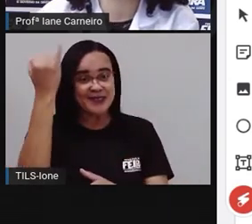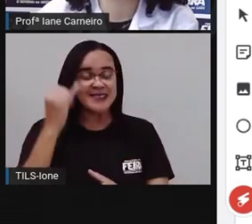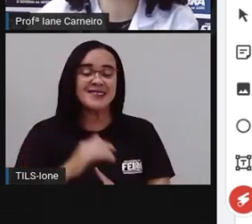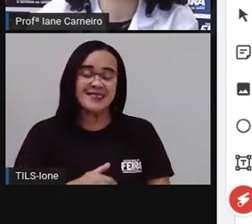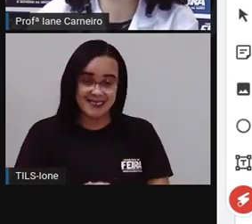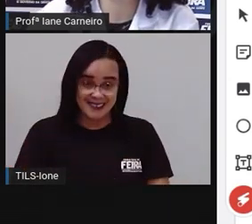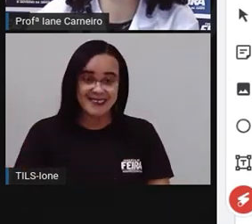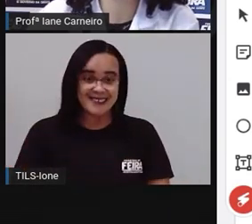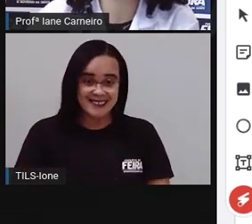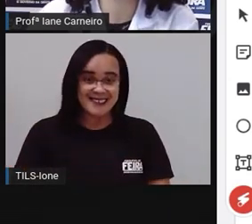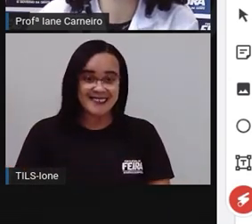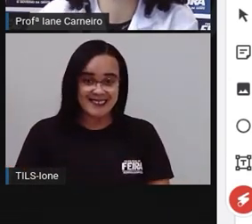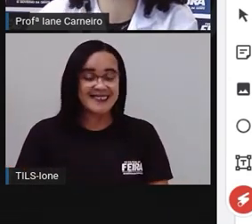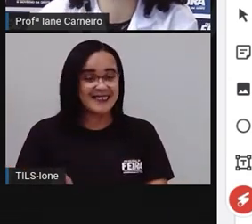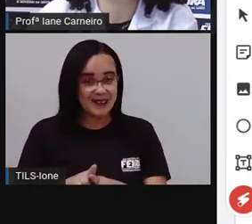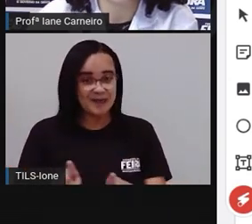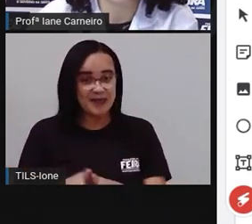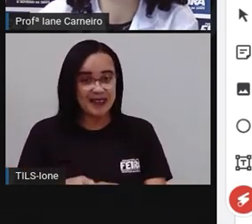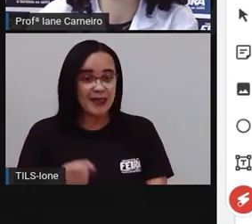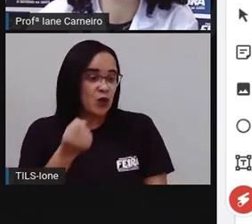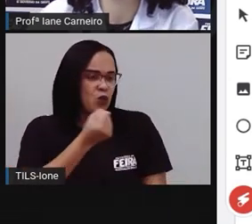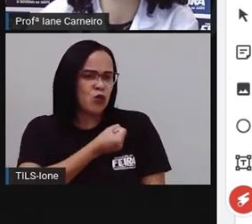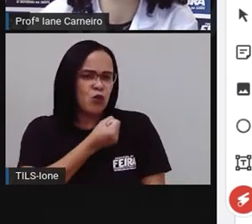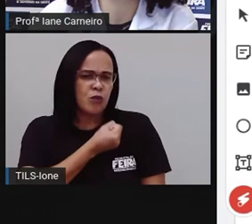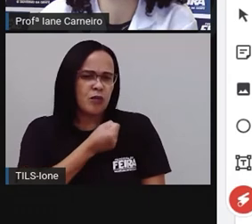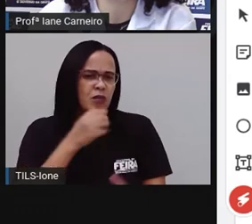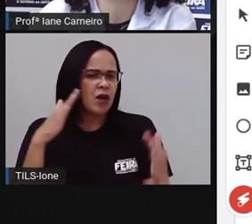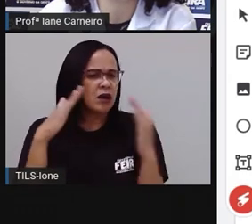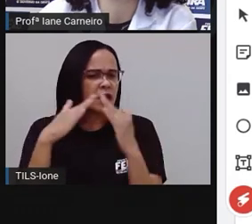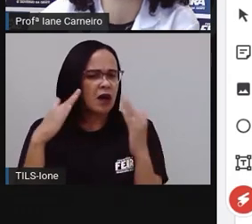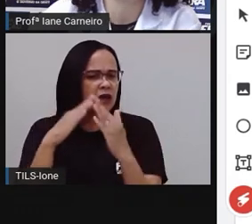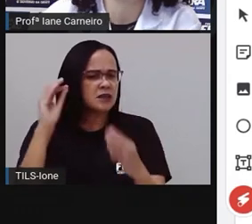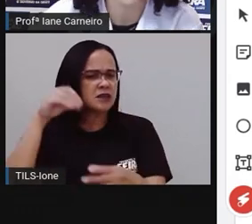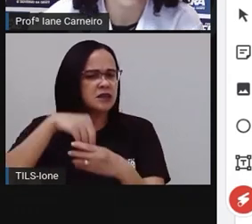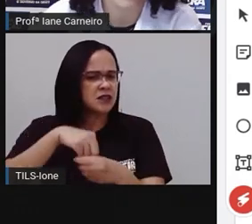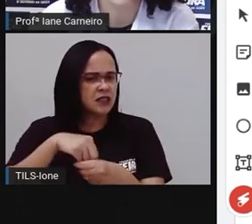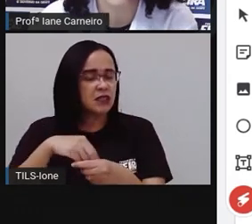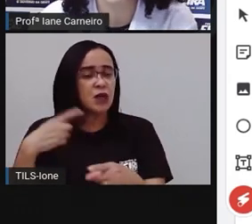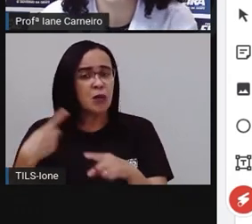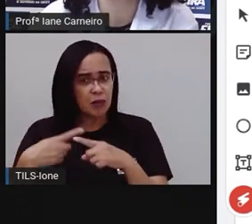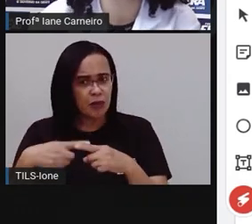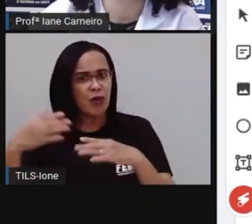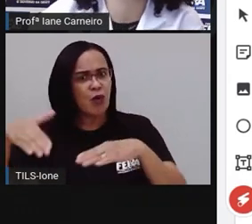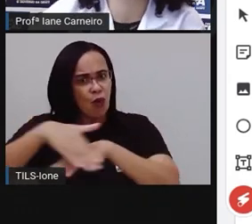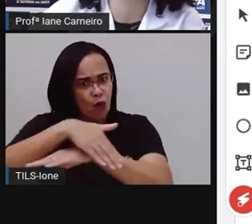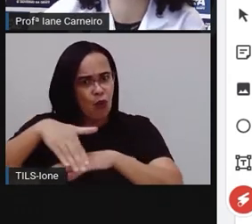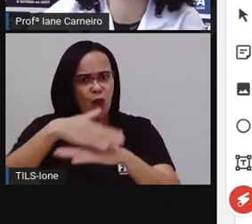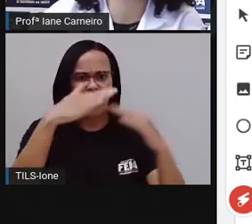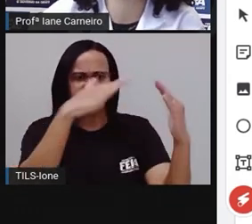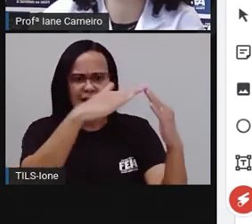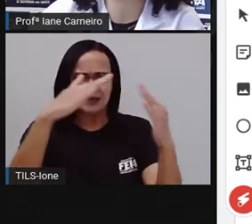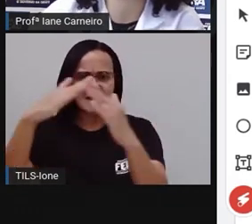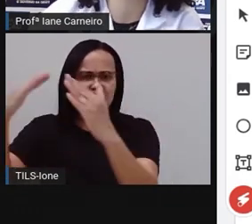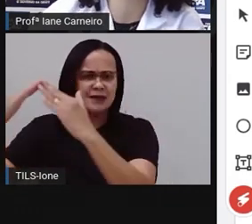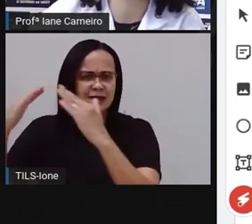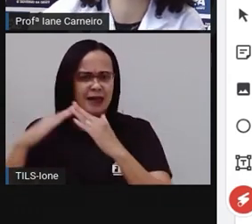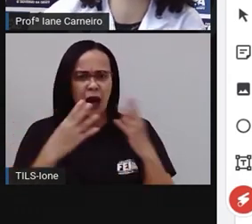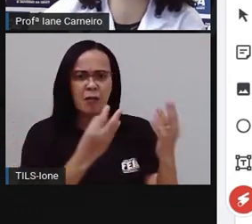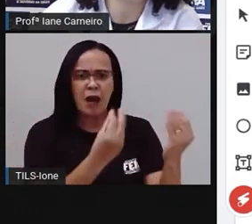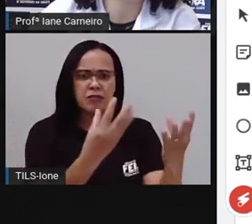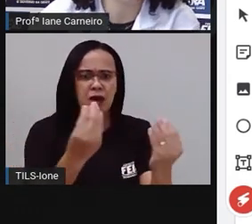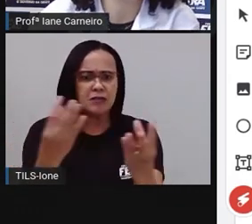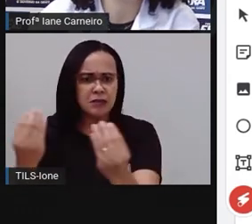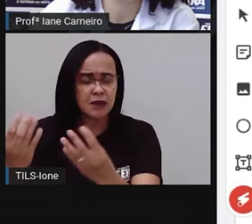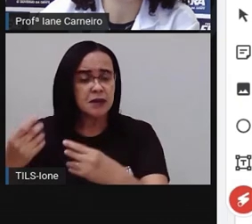é importante a numeração da casa, porque imagina, numa rua tem várias casas, né? Então, você precisa dizer qual é o número